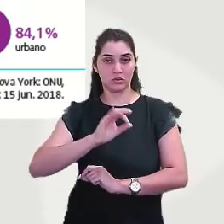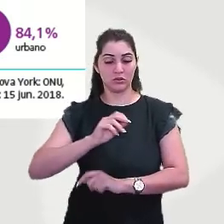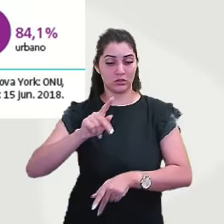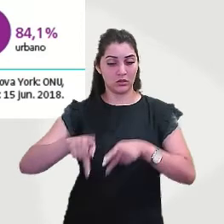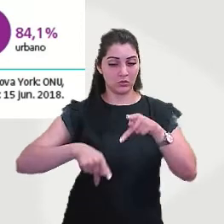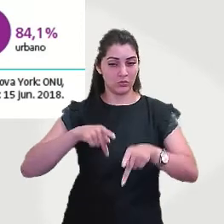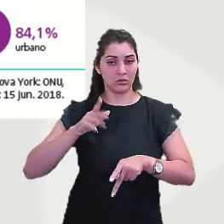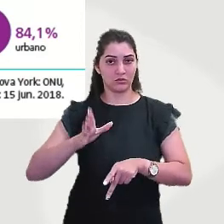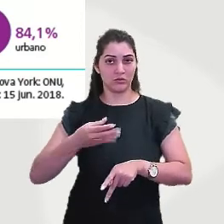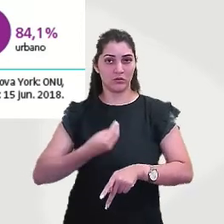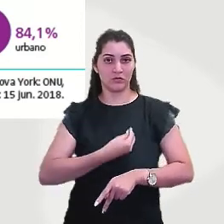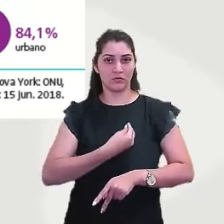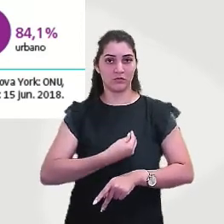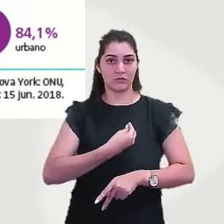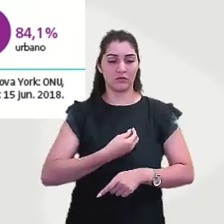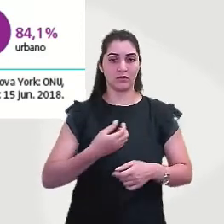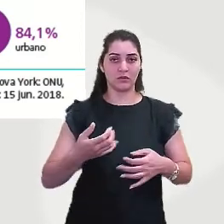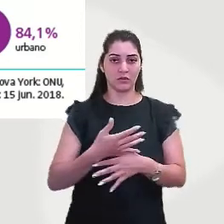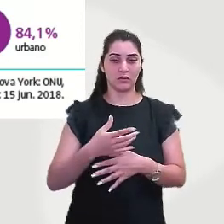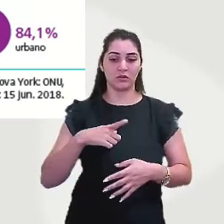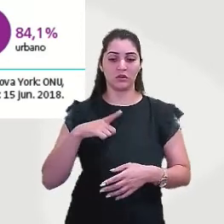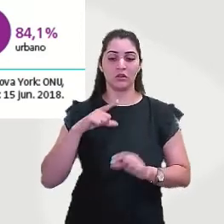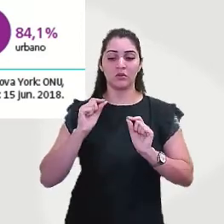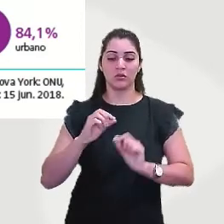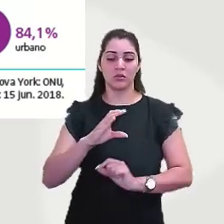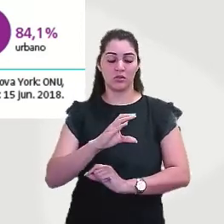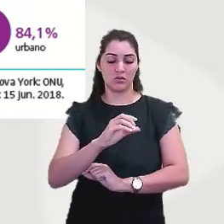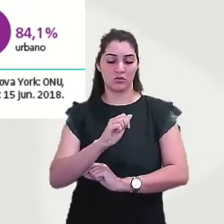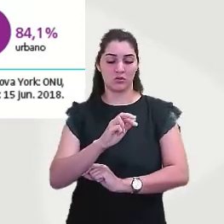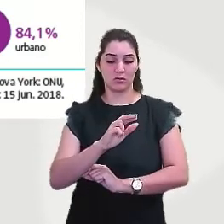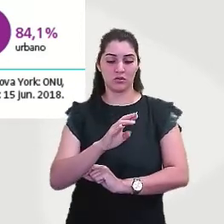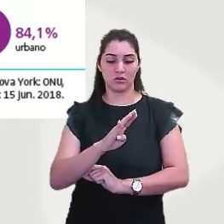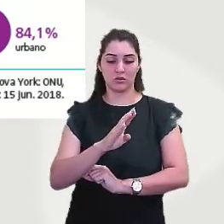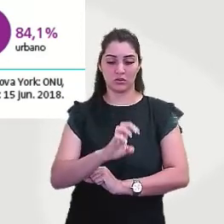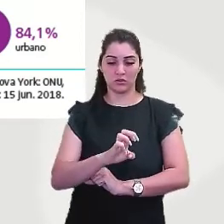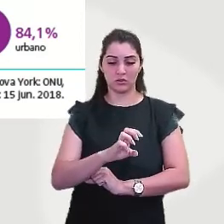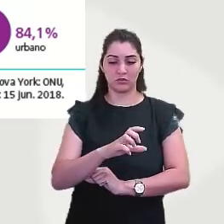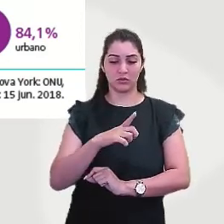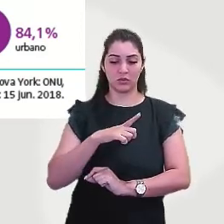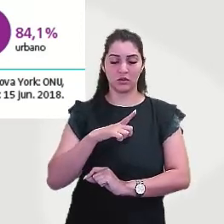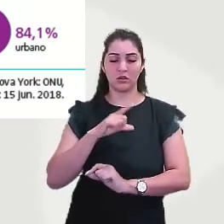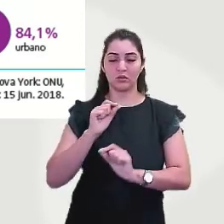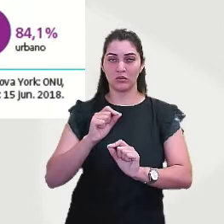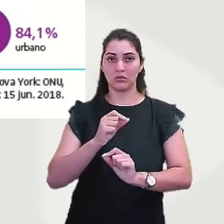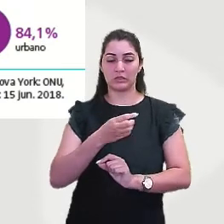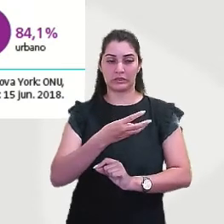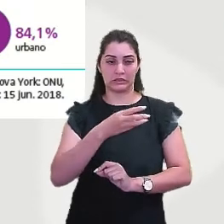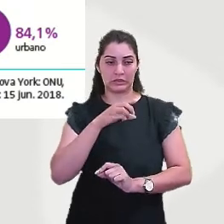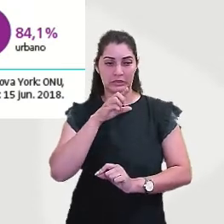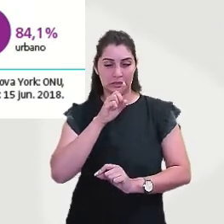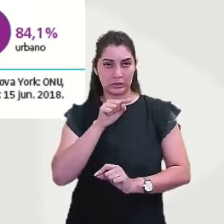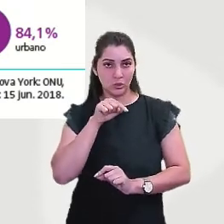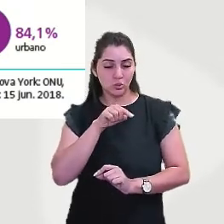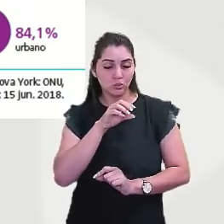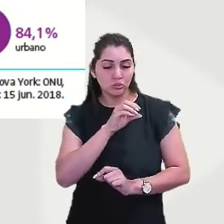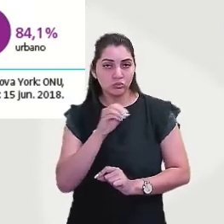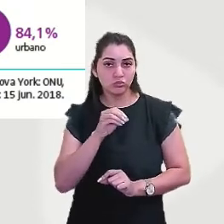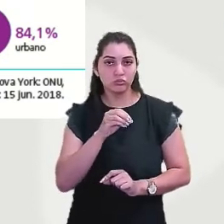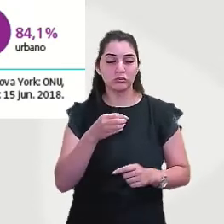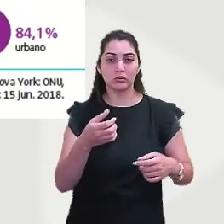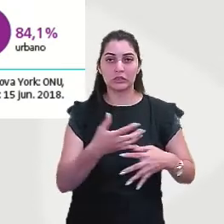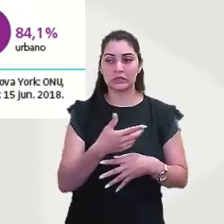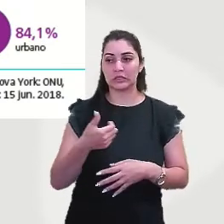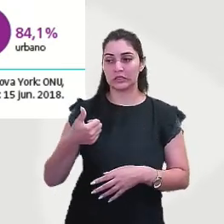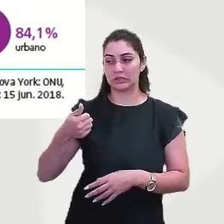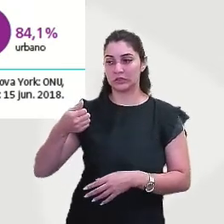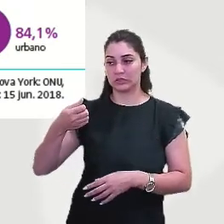nas cidades. Então, a gente tem ali o Caribe, de 31 milhões, né? Conta 13 no meio rural, América